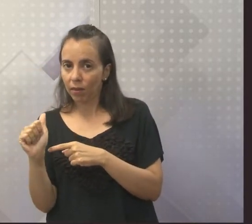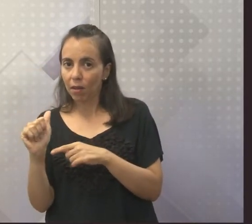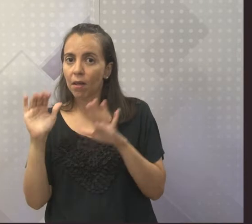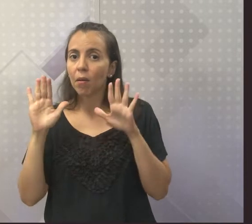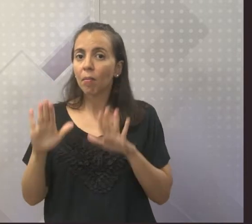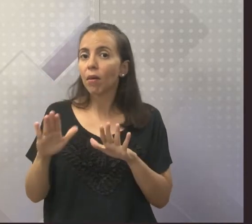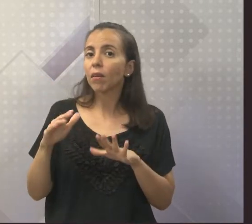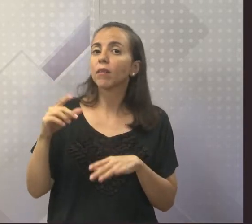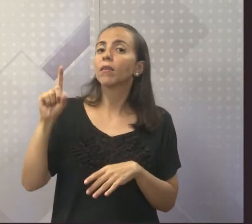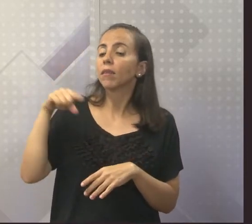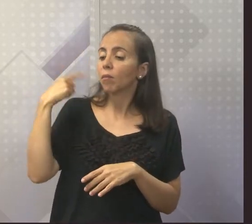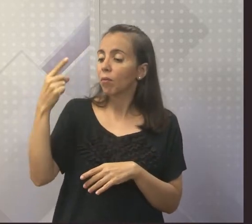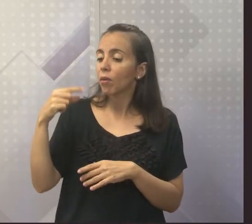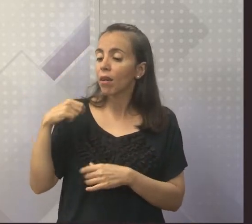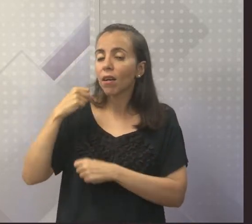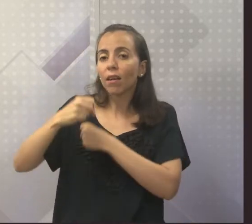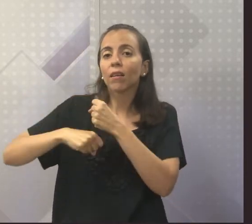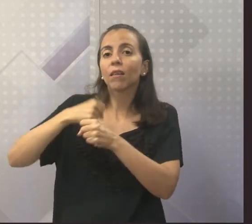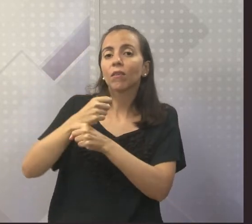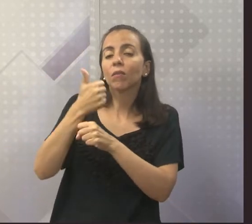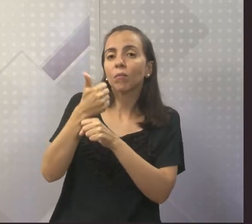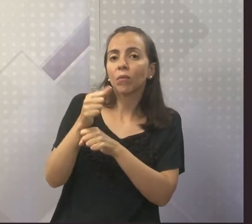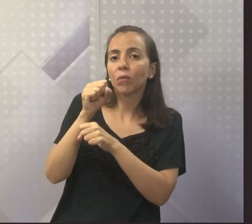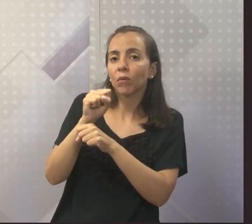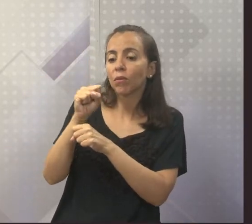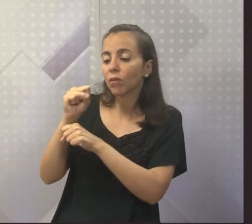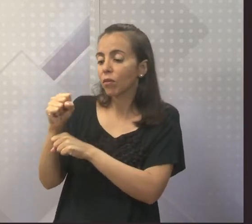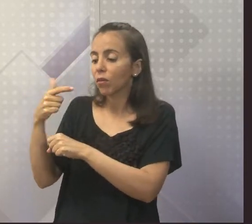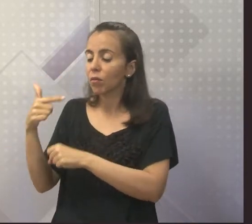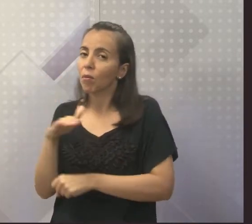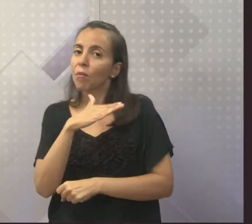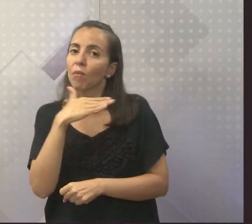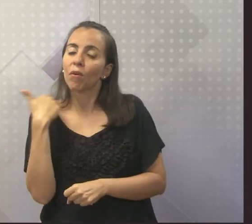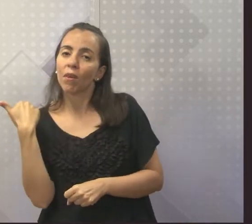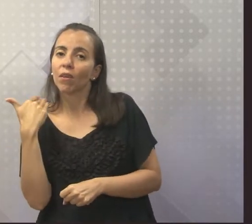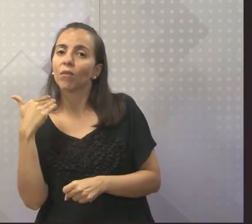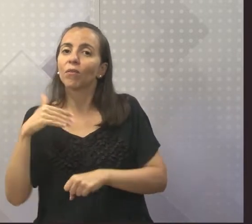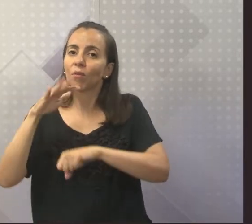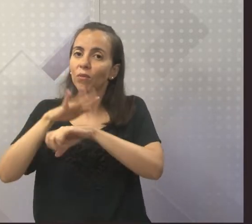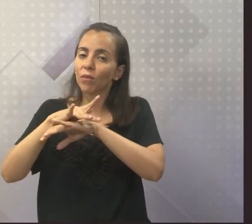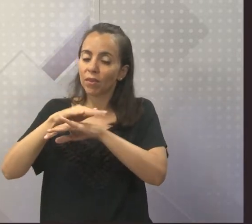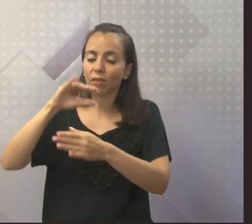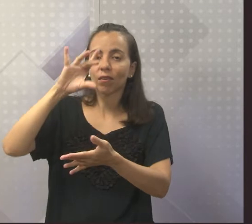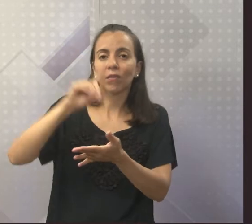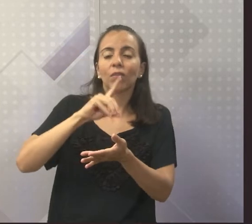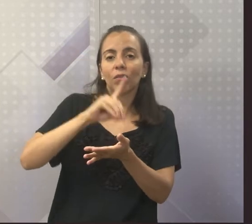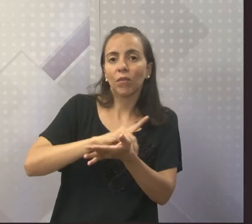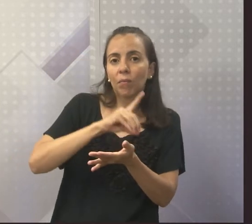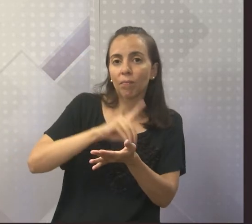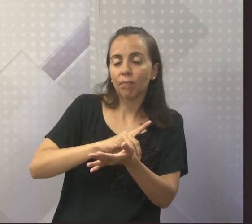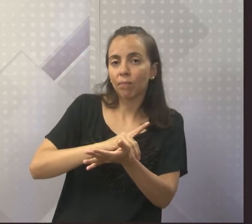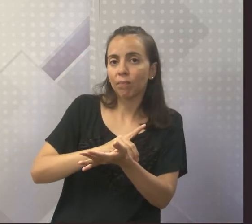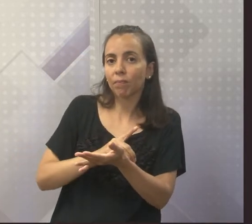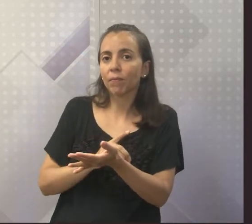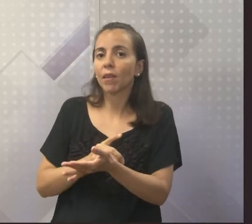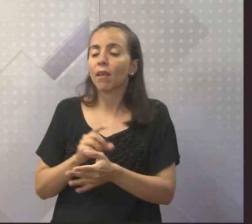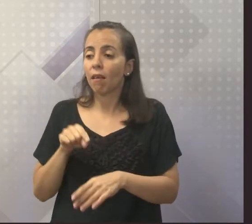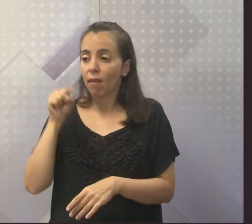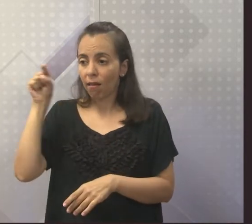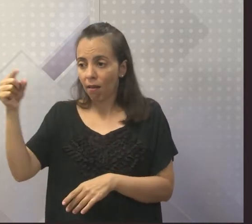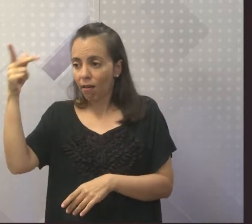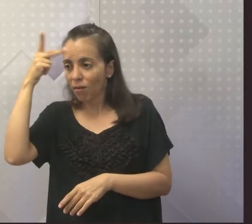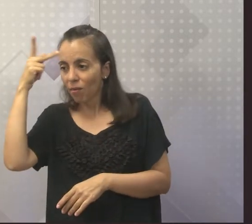diabetes e causou grande comoção em todos os paulistanos, porque os paulistanos admiravam